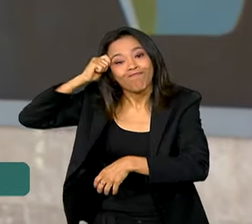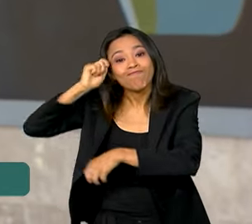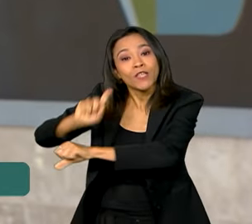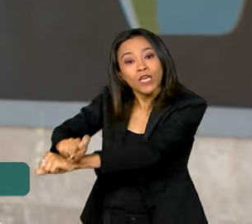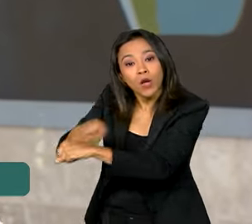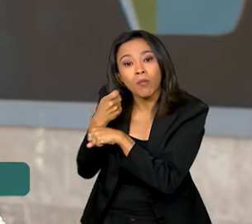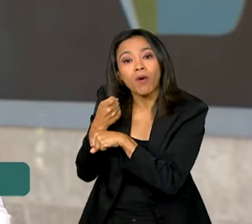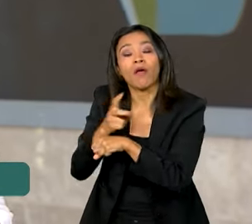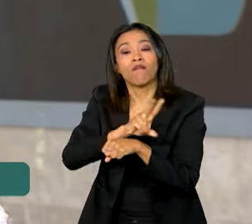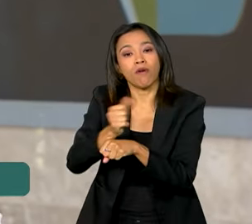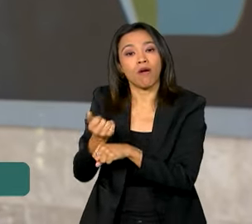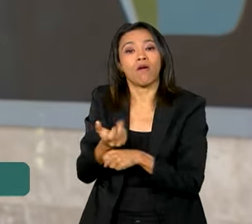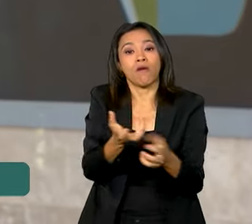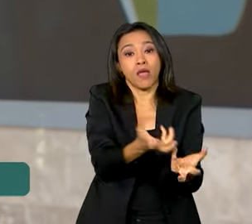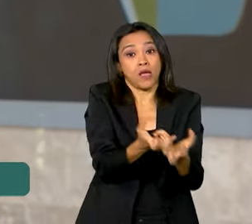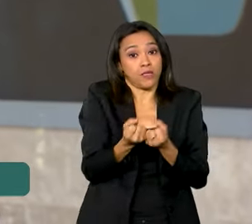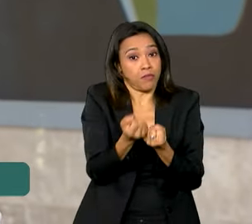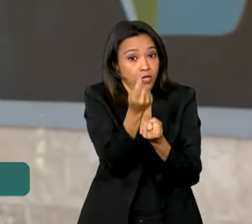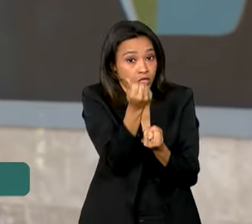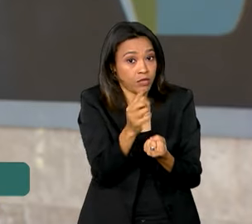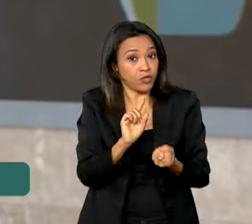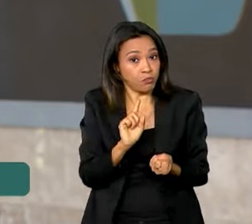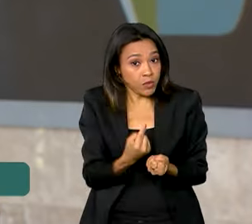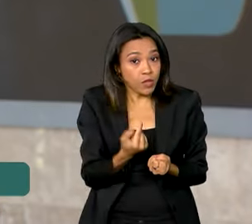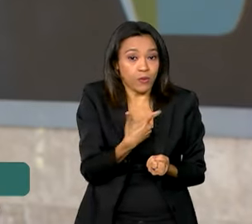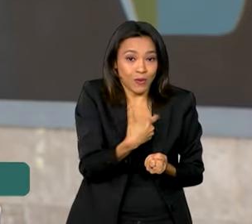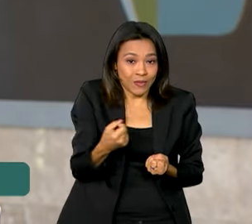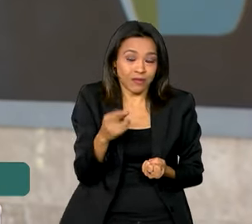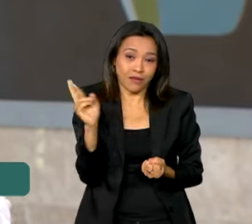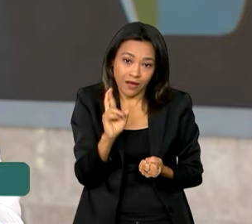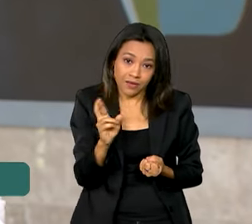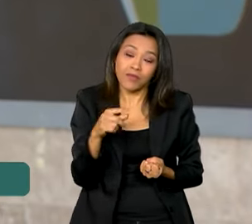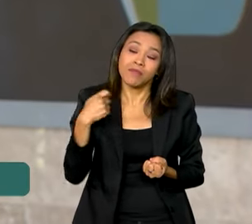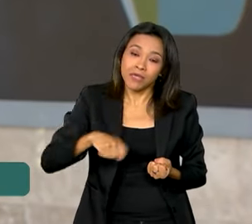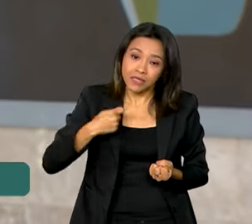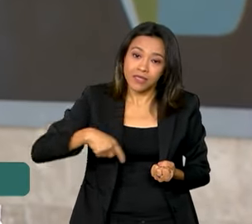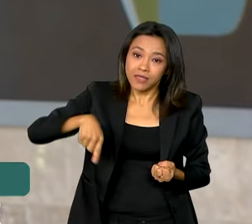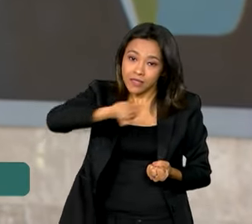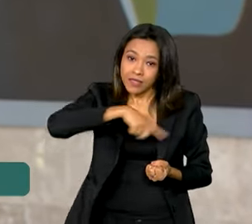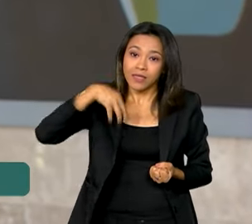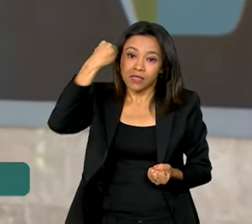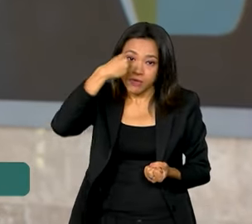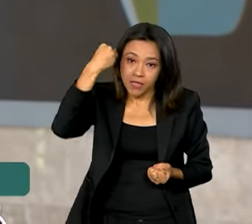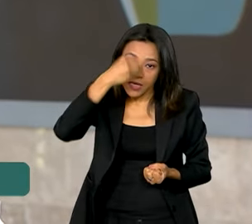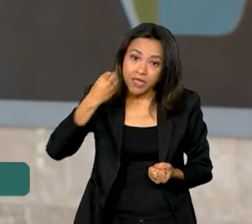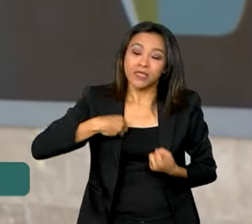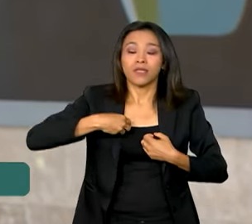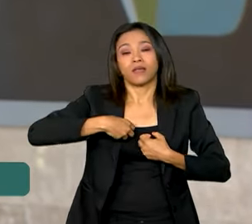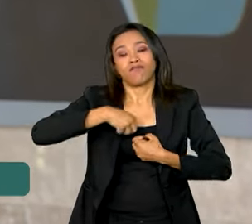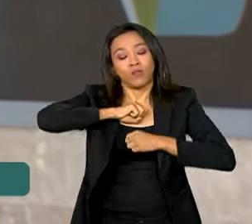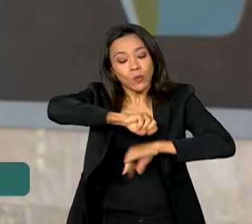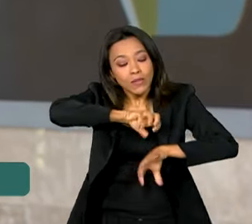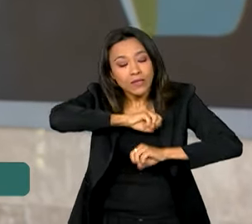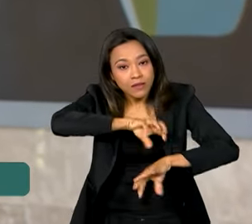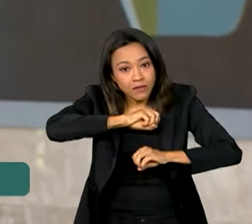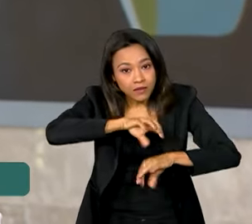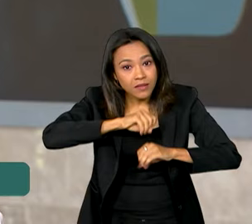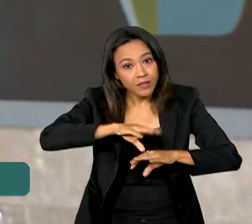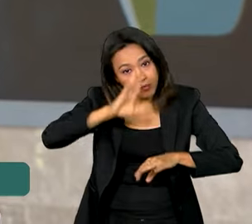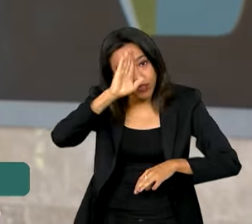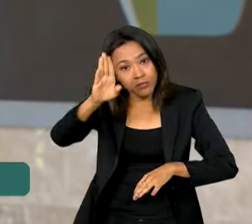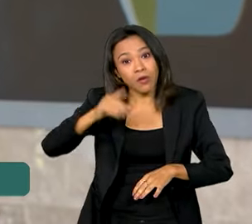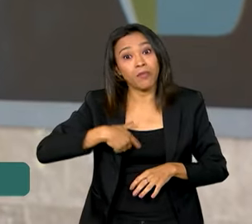vão receber bolsas de R$.200 e devem ter experiência em educação popular e, de preferência, nível